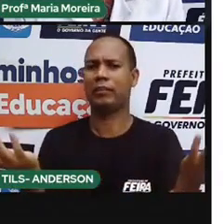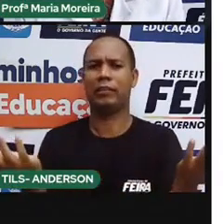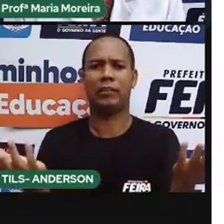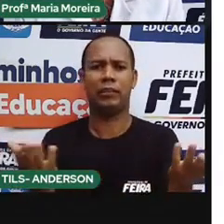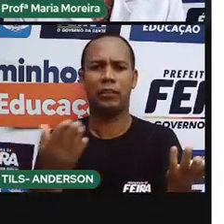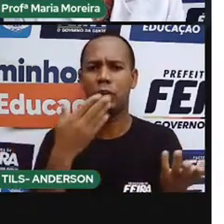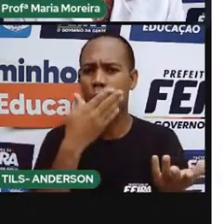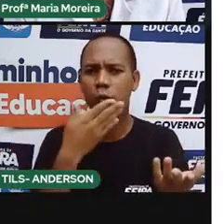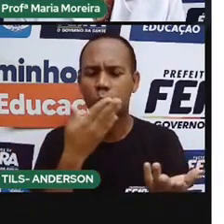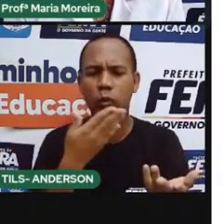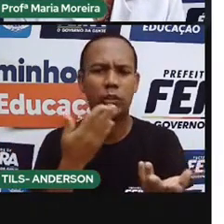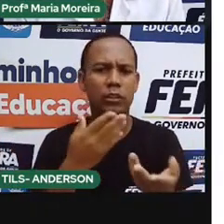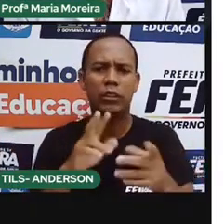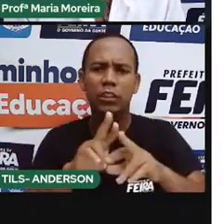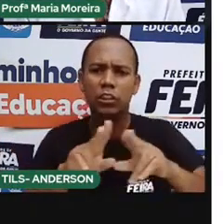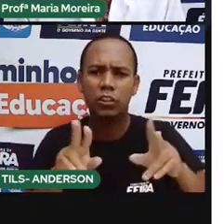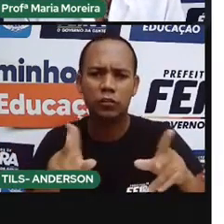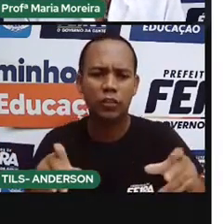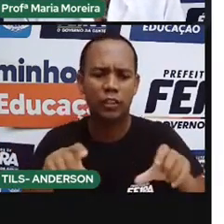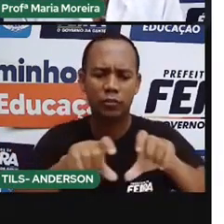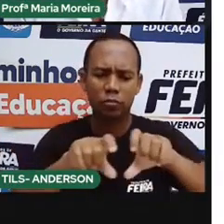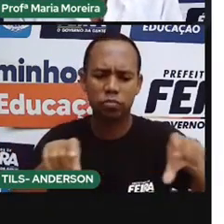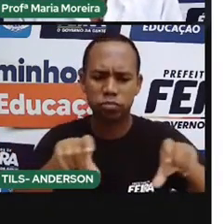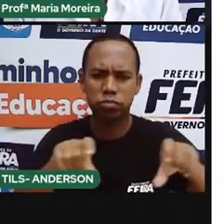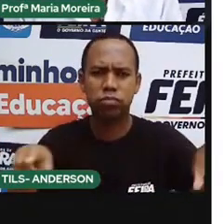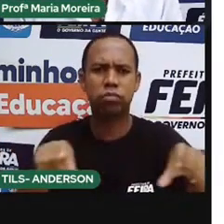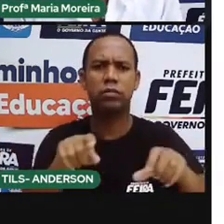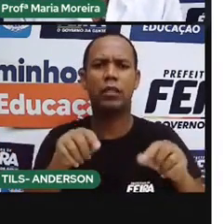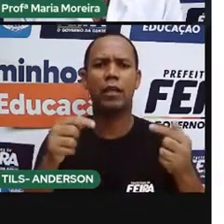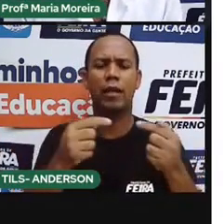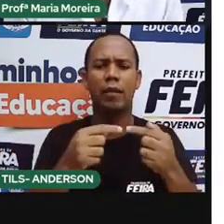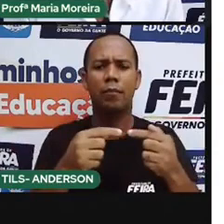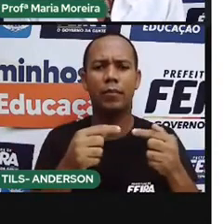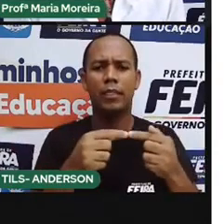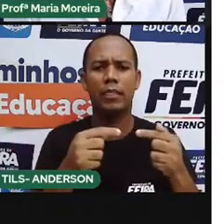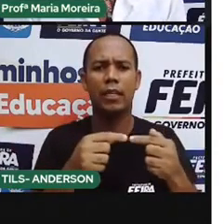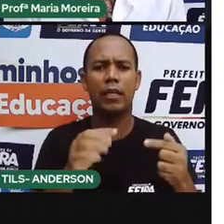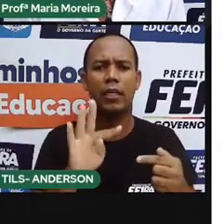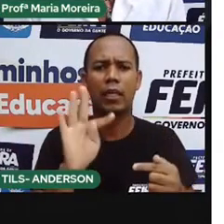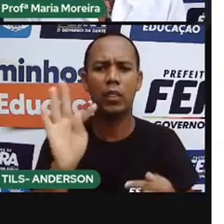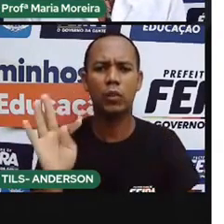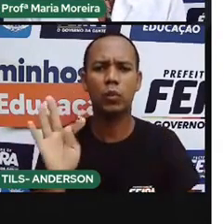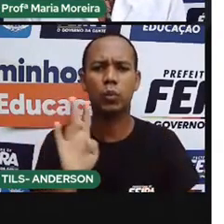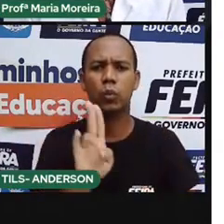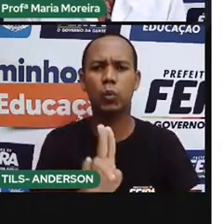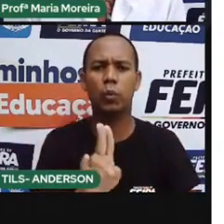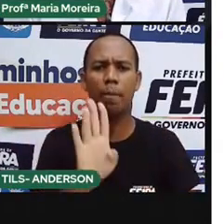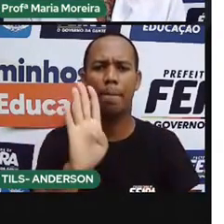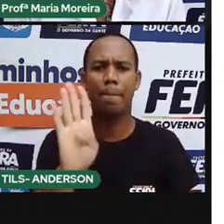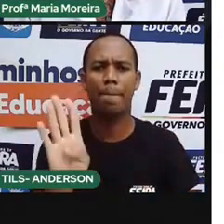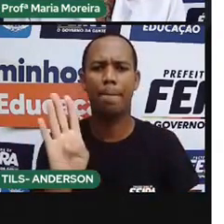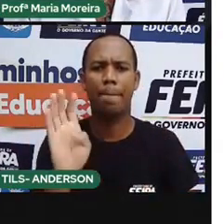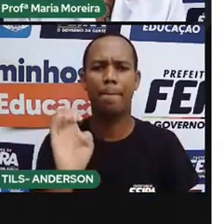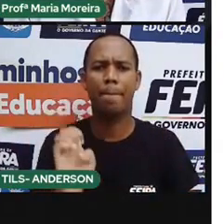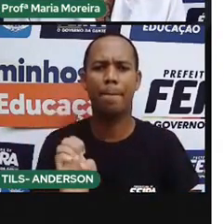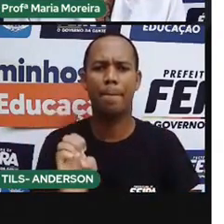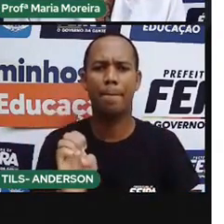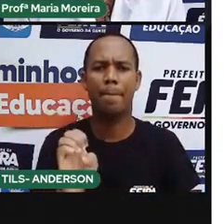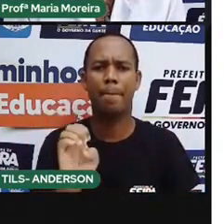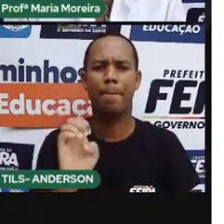patata doce. Então, esses são os tubérculos, né? O miami,